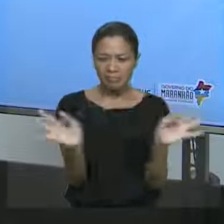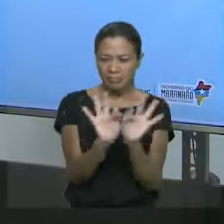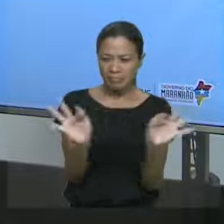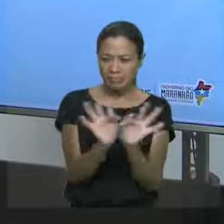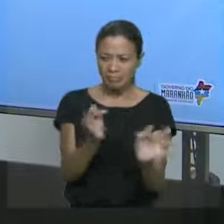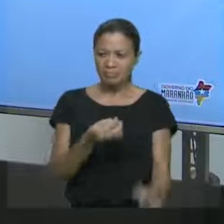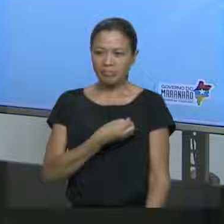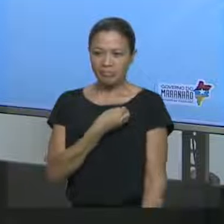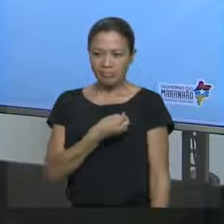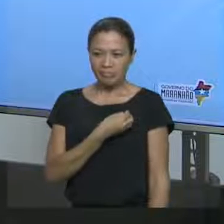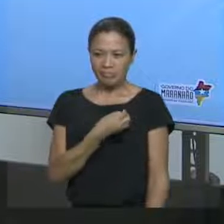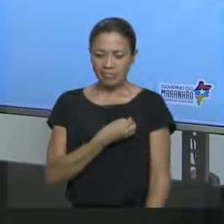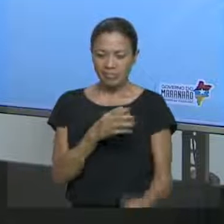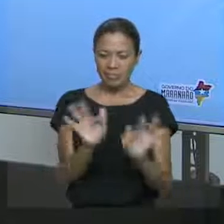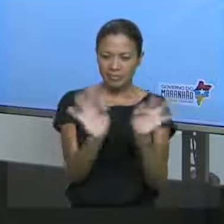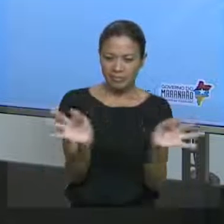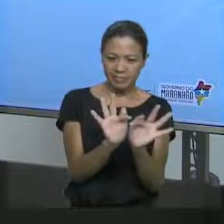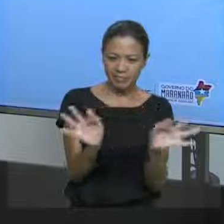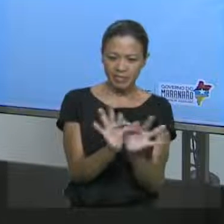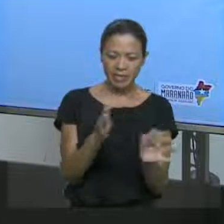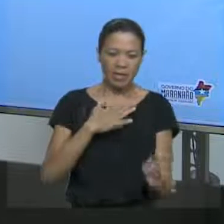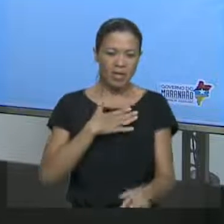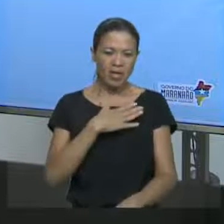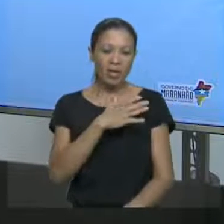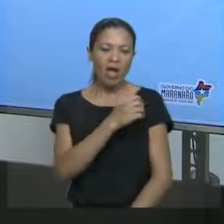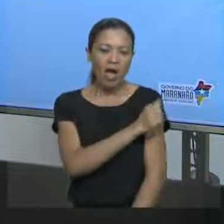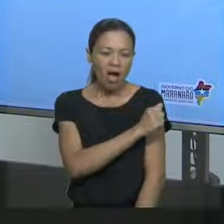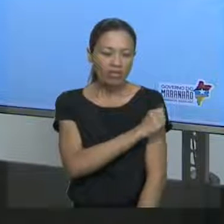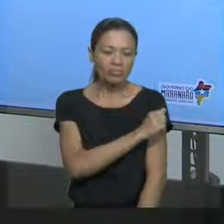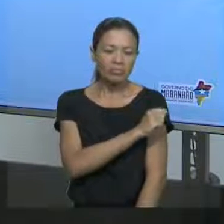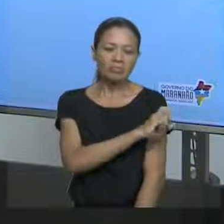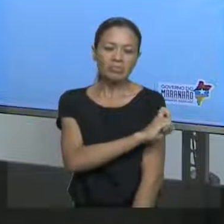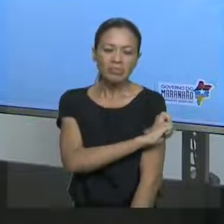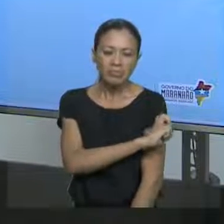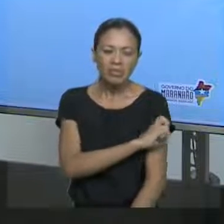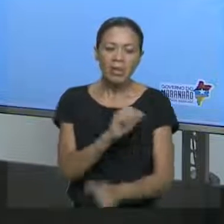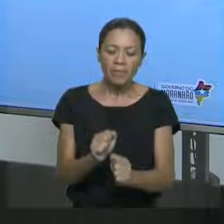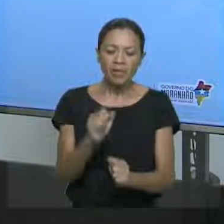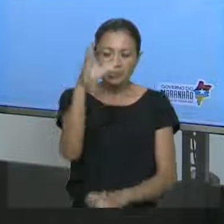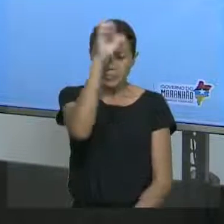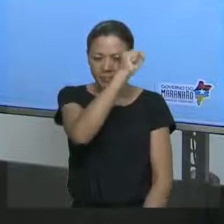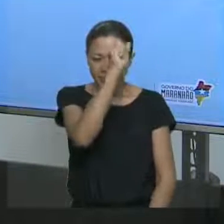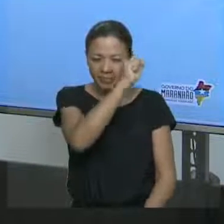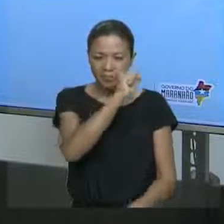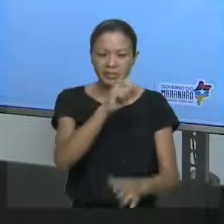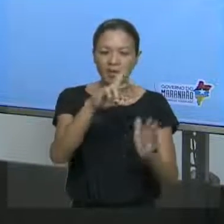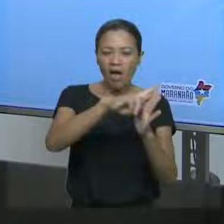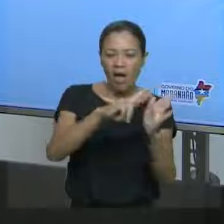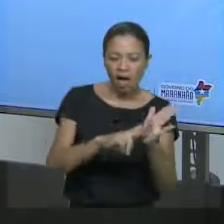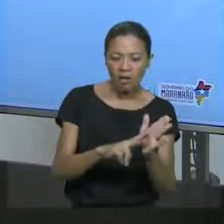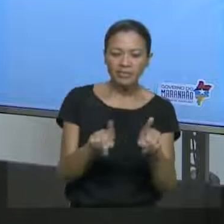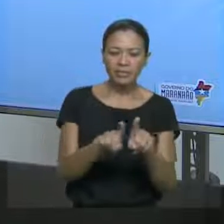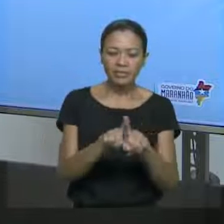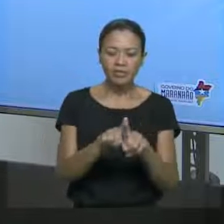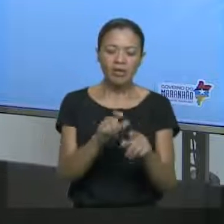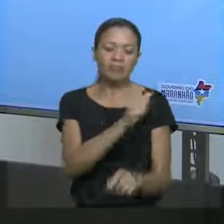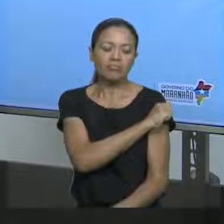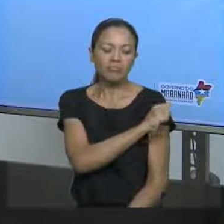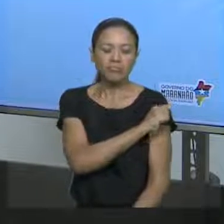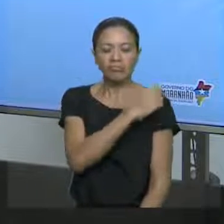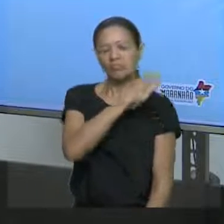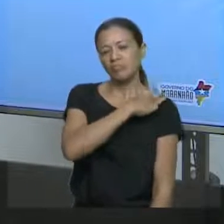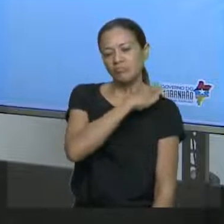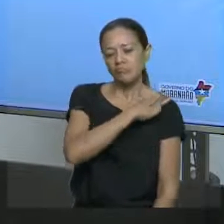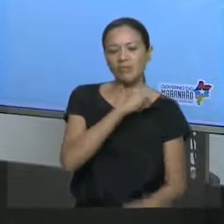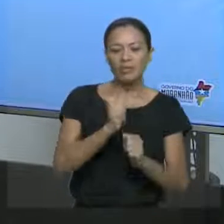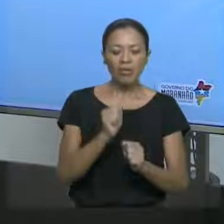present teacher, yes. Simple present. Meus alunos fundamentais vão poder aprender as regras de simple present. Os alunos do médio vão poder ver se